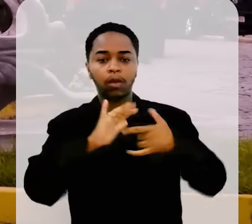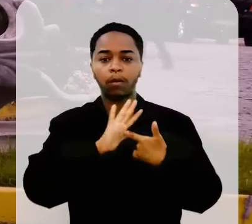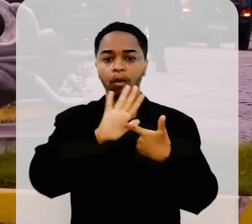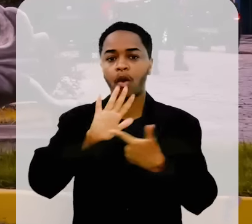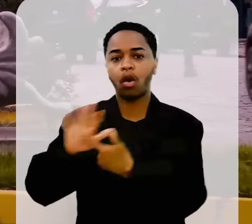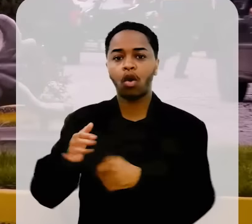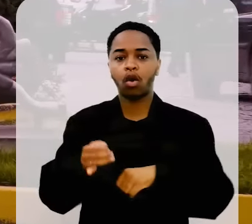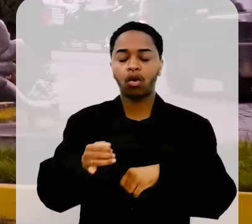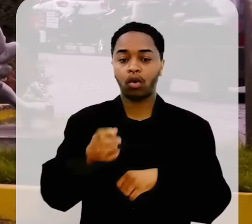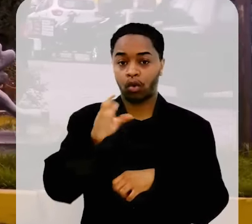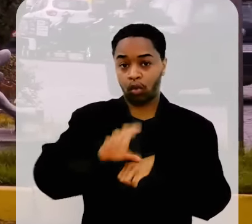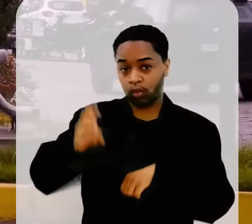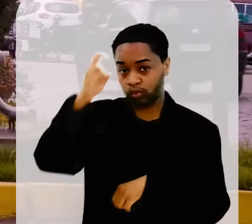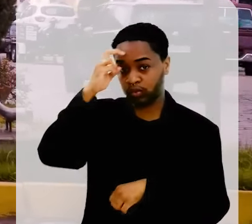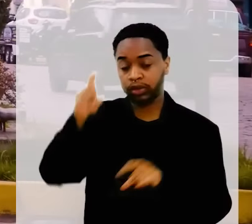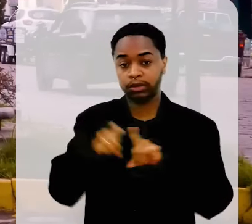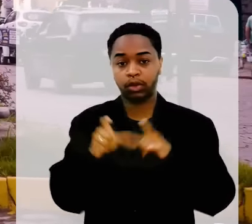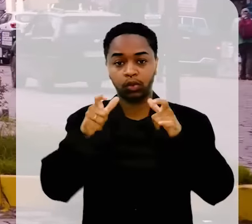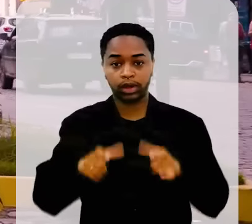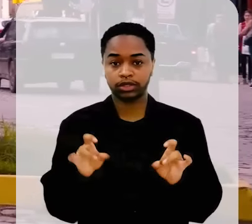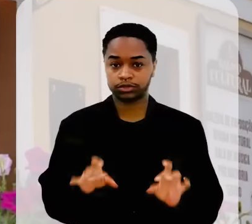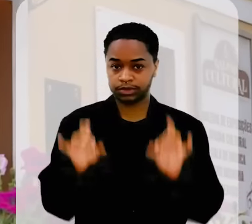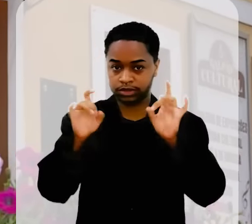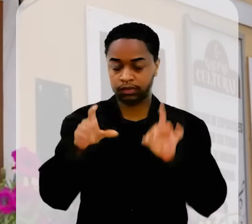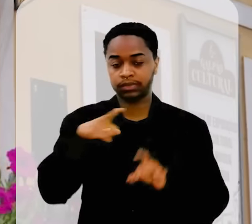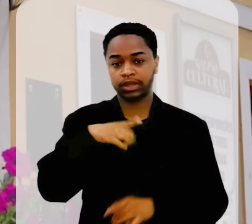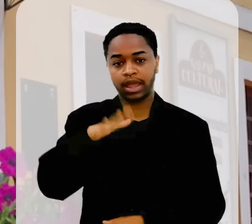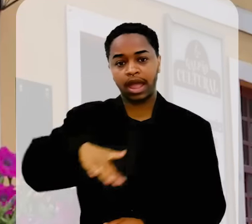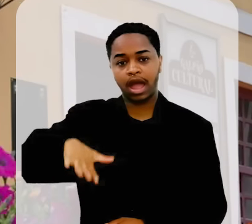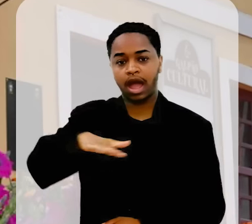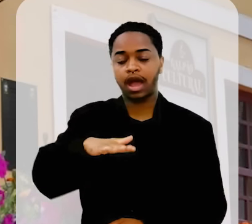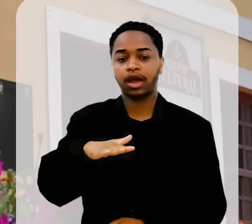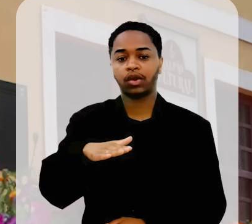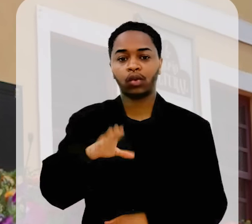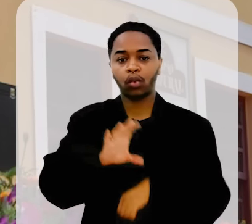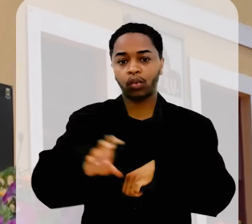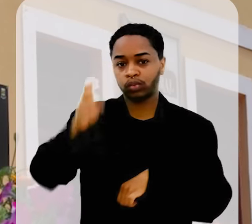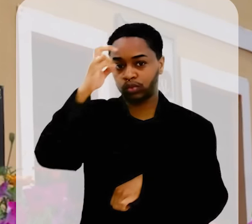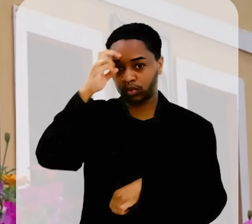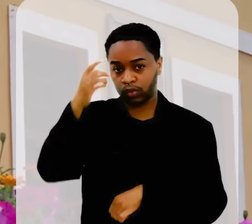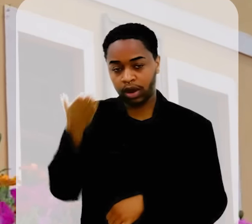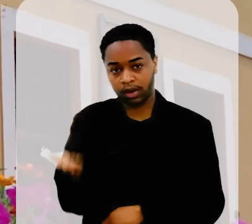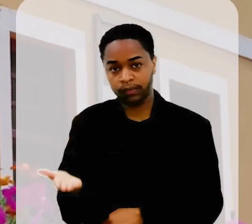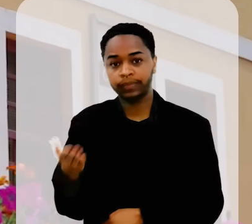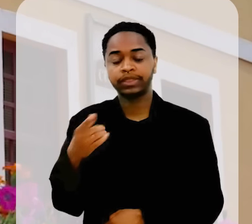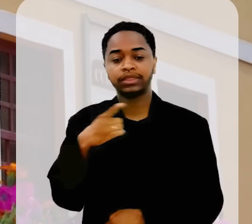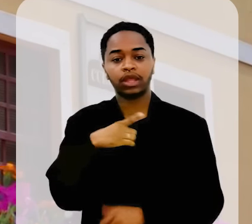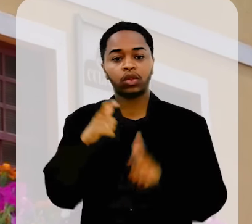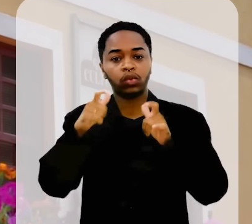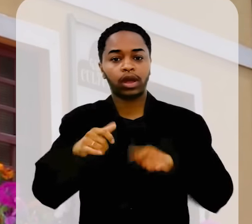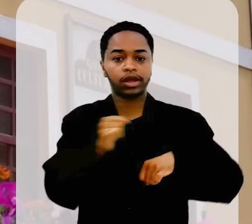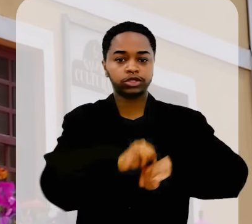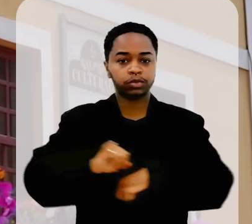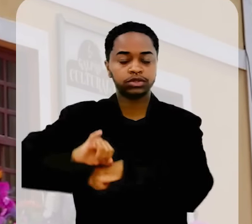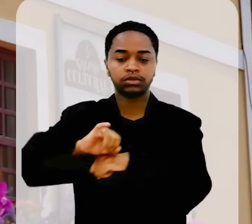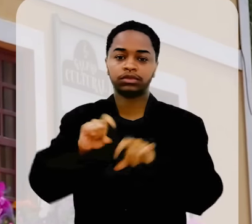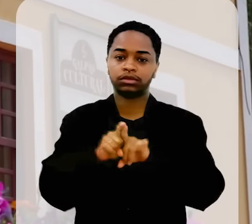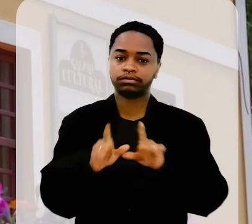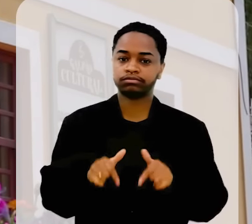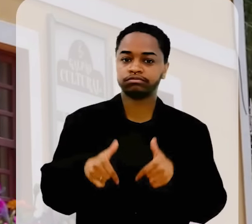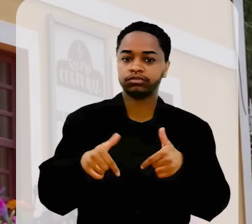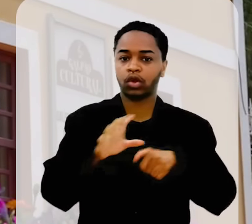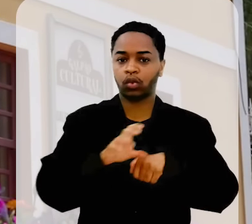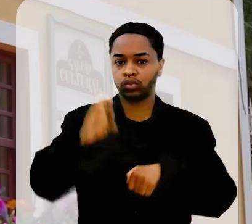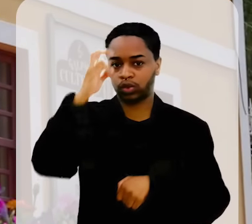culturais e espaços especiais. O Galpão Cultural Margarete de Jesus Menezes, com espaço para exposições, e